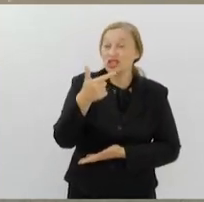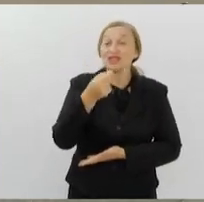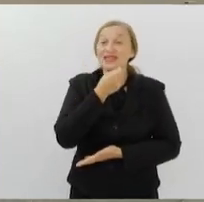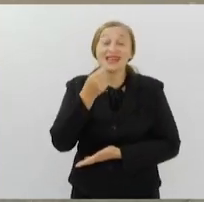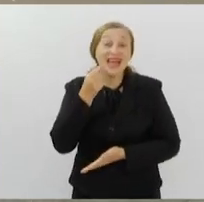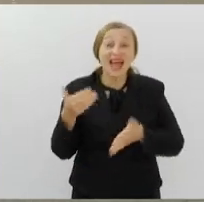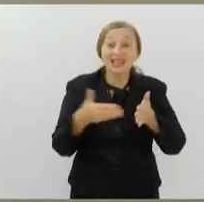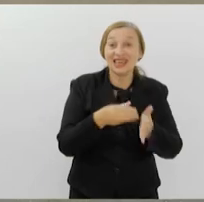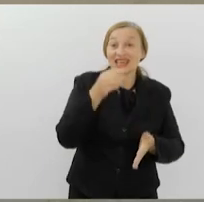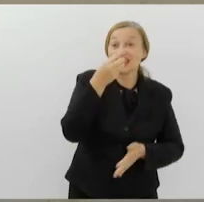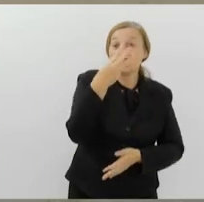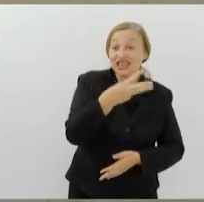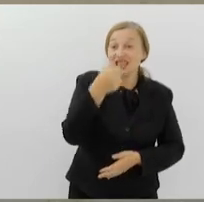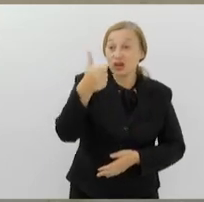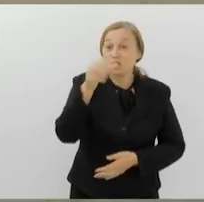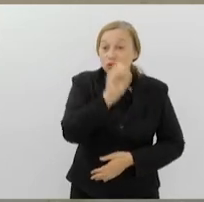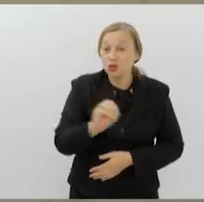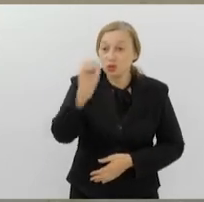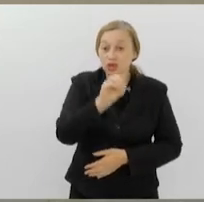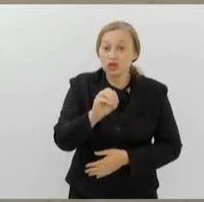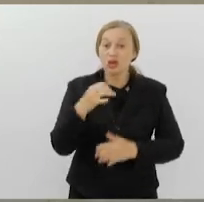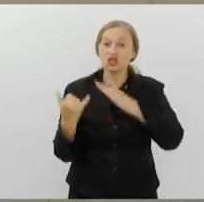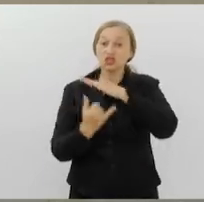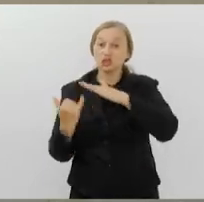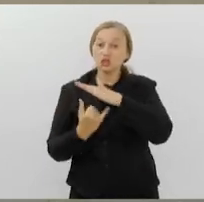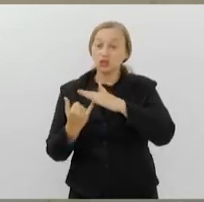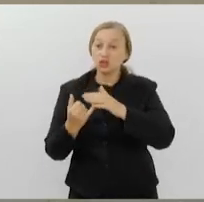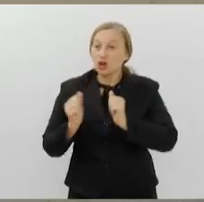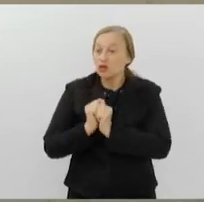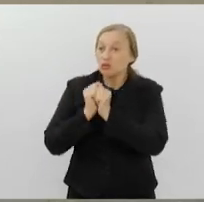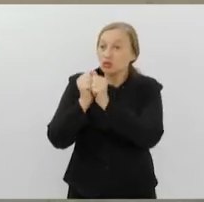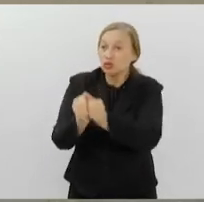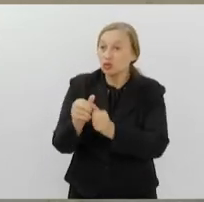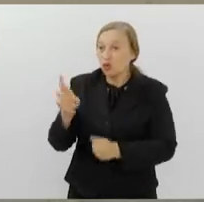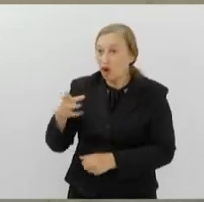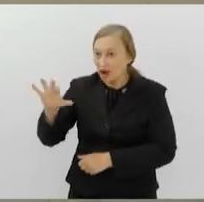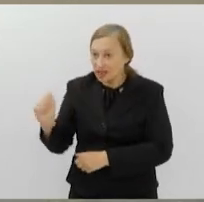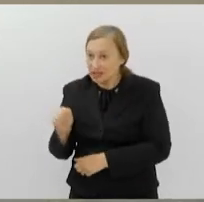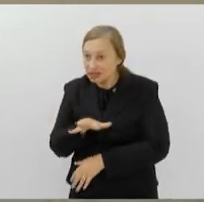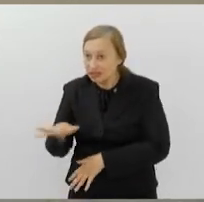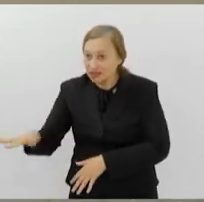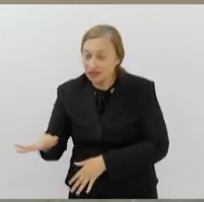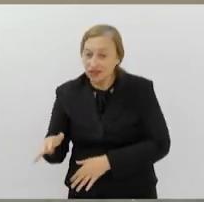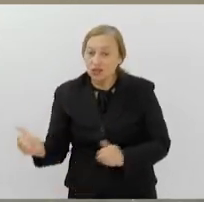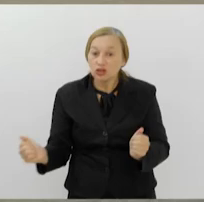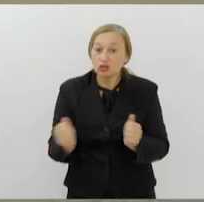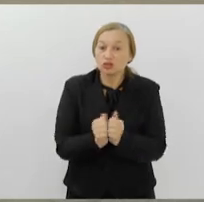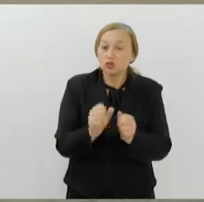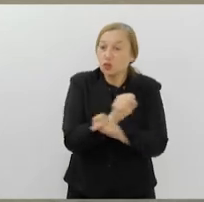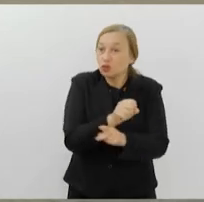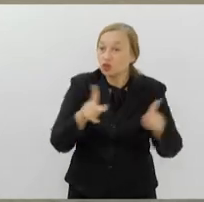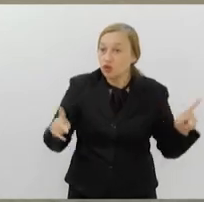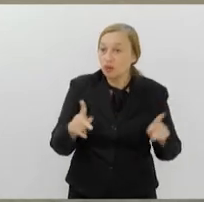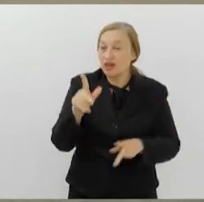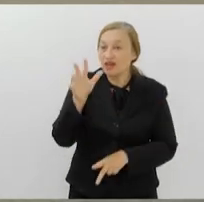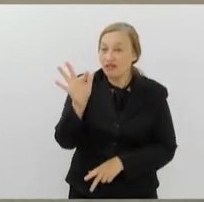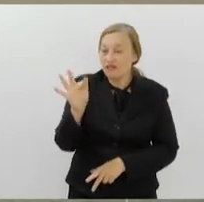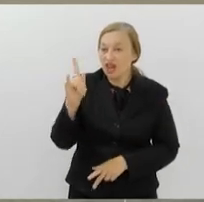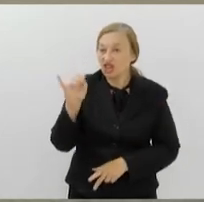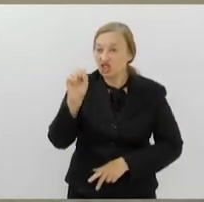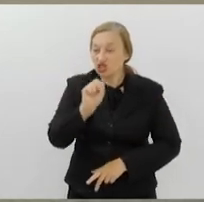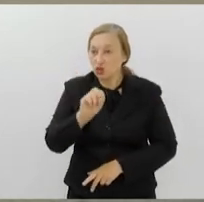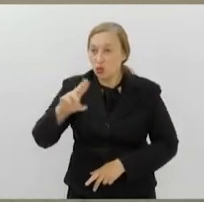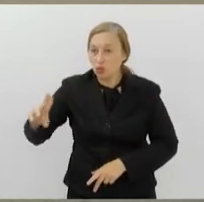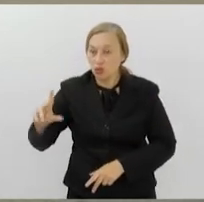31 de outubro, o Instituto Tamo Junto Rocinha, em parceria com o Shopping Fashion Mall, ali em São Conrado,